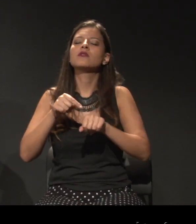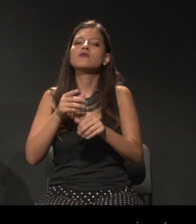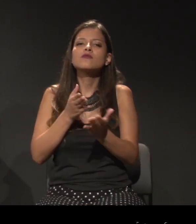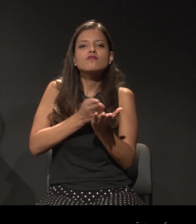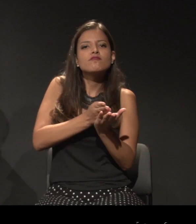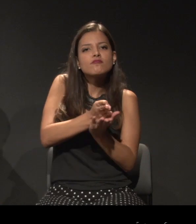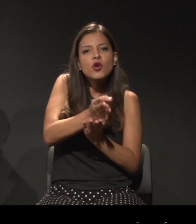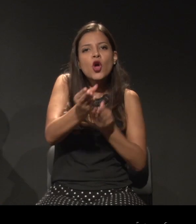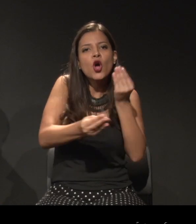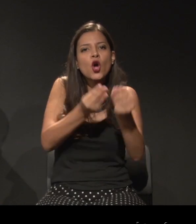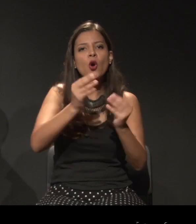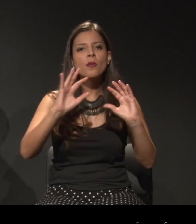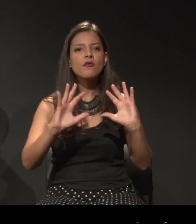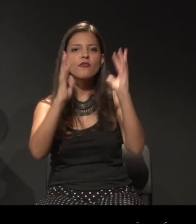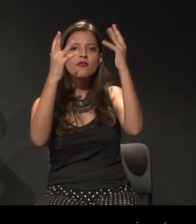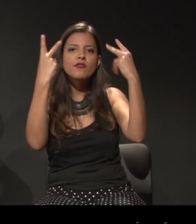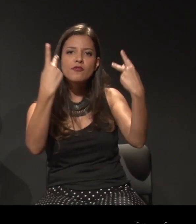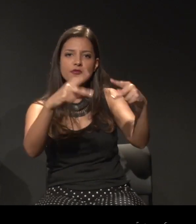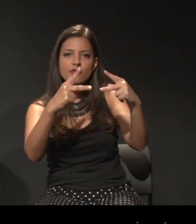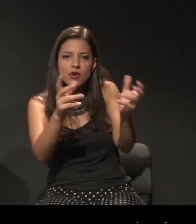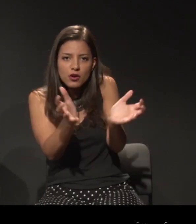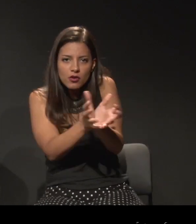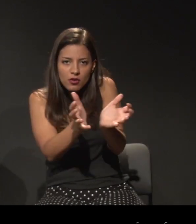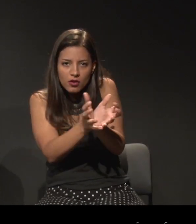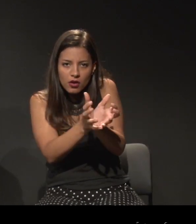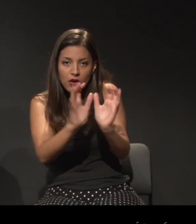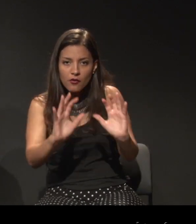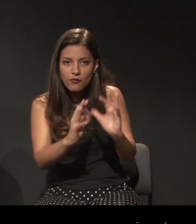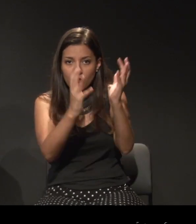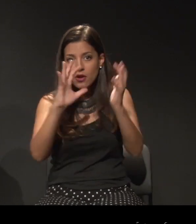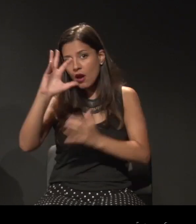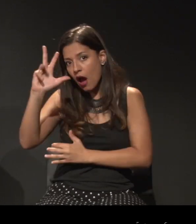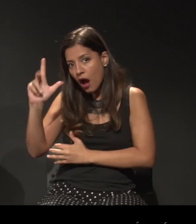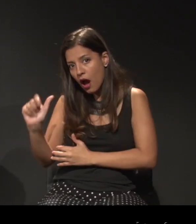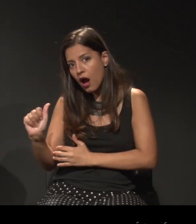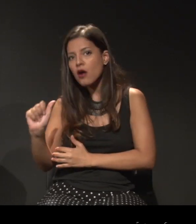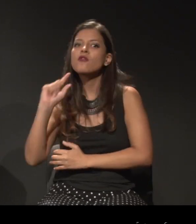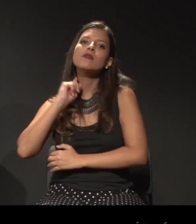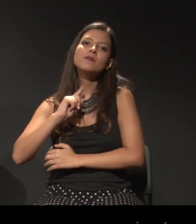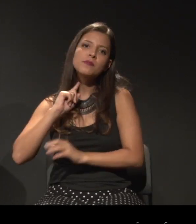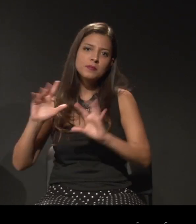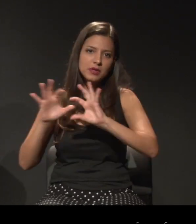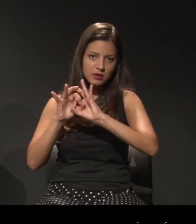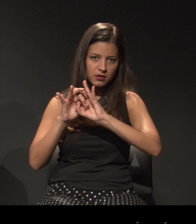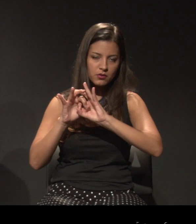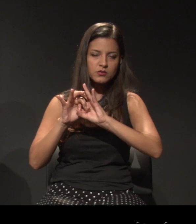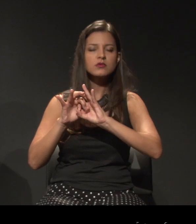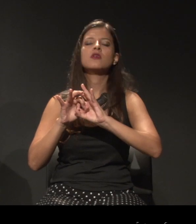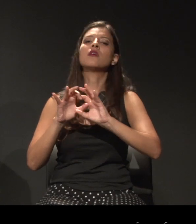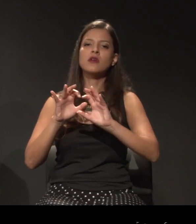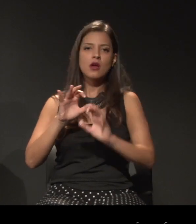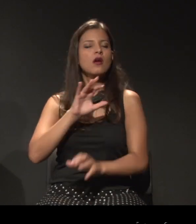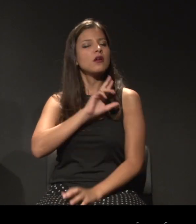pelo olhar dos festeiros. Os festejos afro-mineiros, afro-religiosos mineiros, pelo festejo.